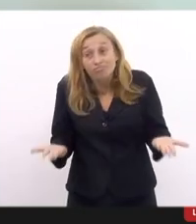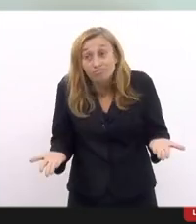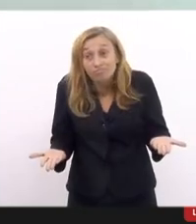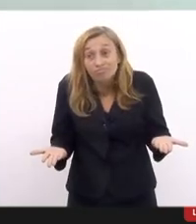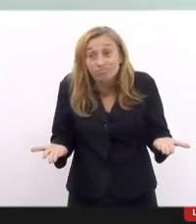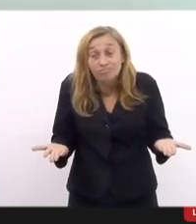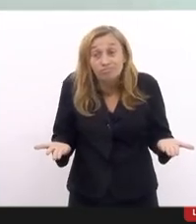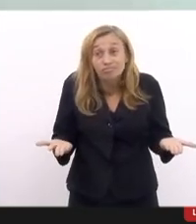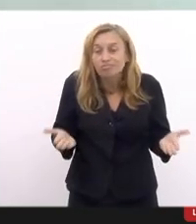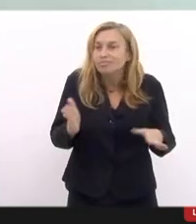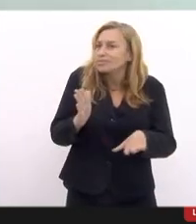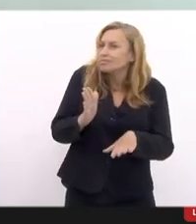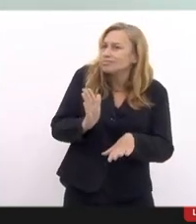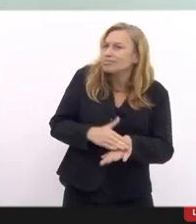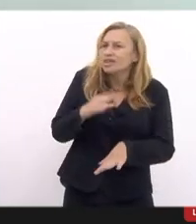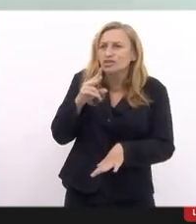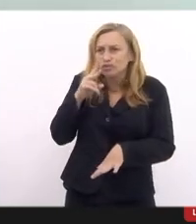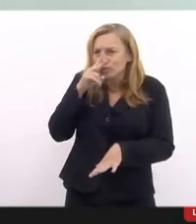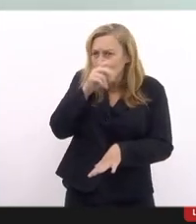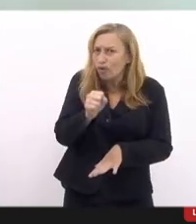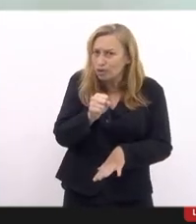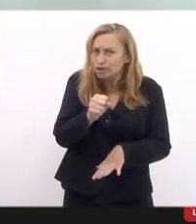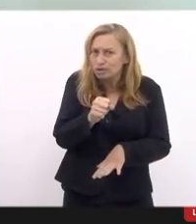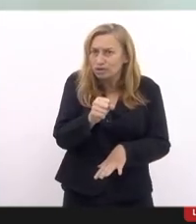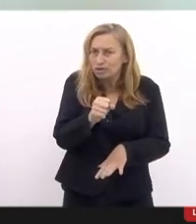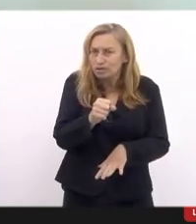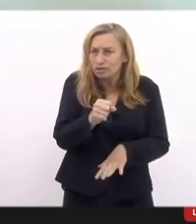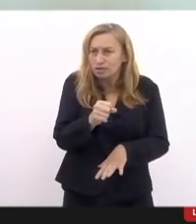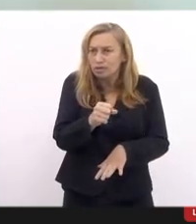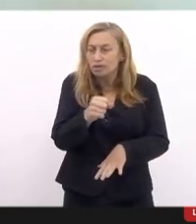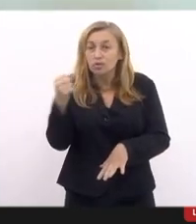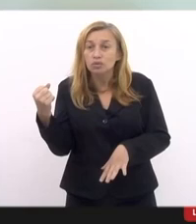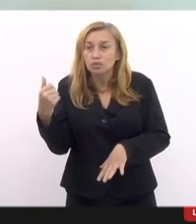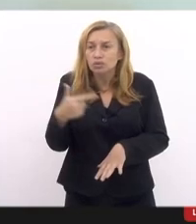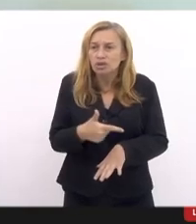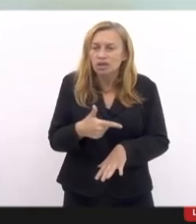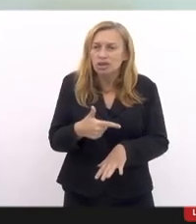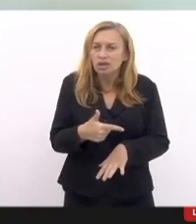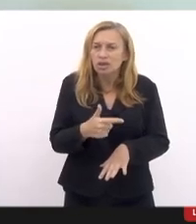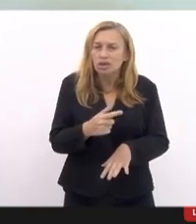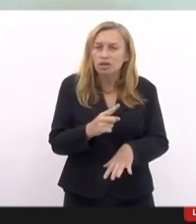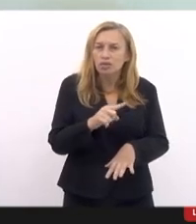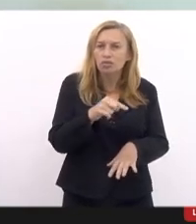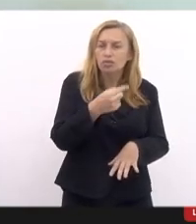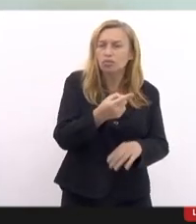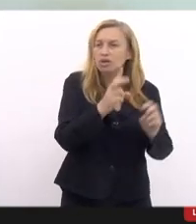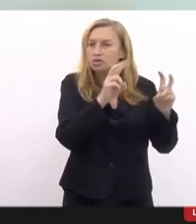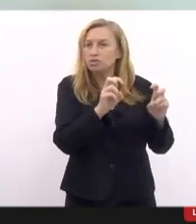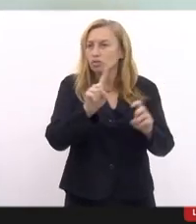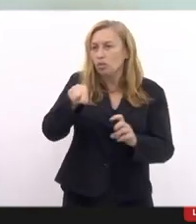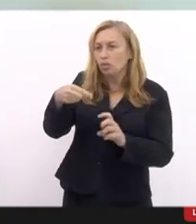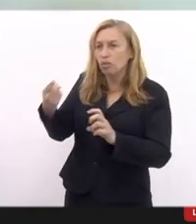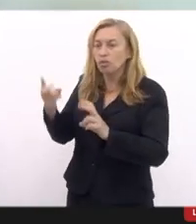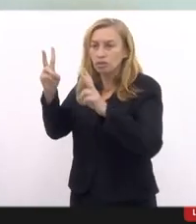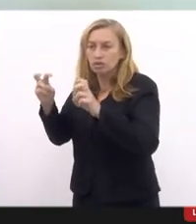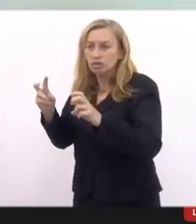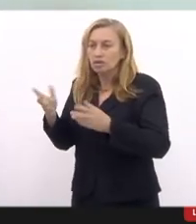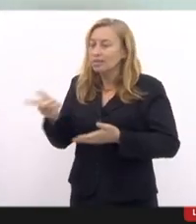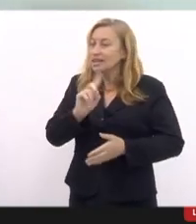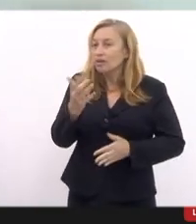é algo muito maior do que uma situação ou outra. E não é compartilhado pela